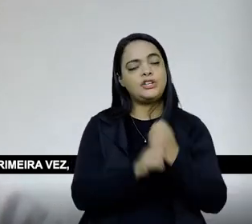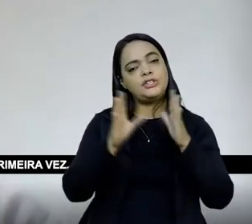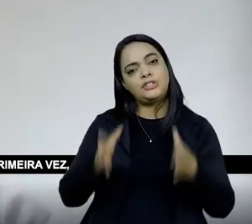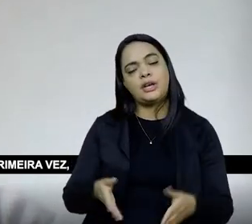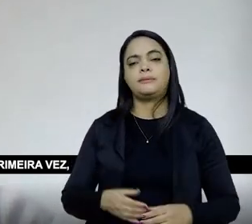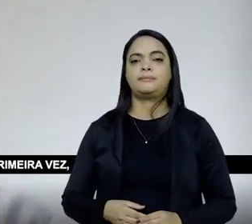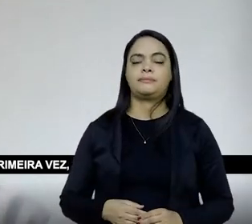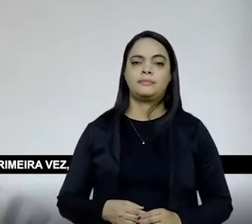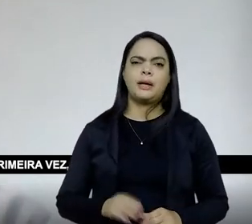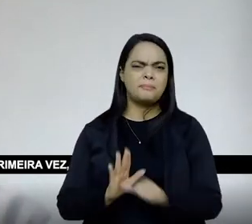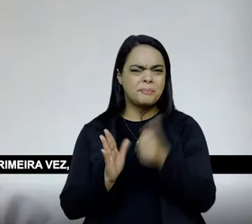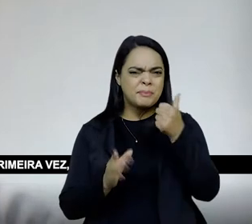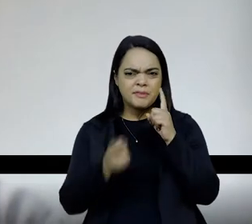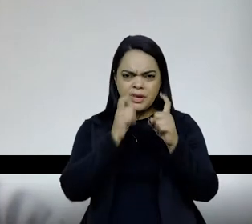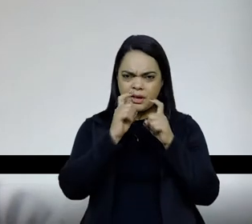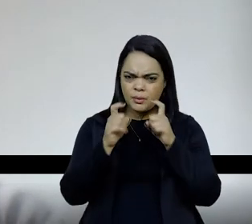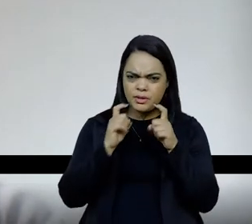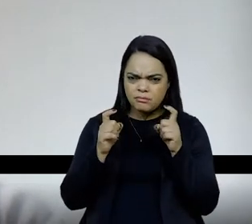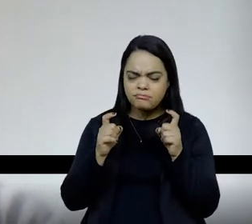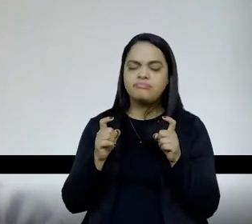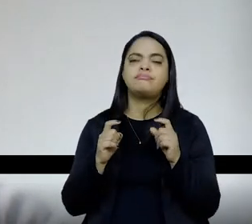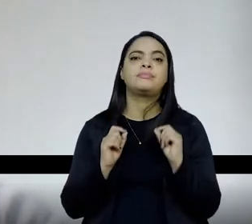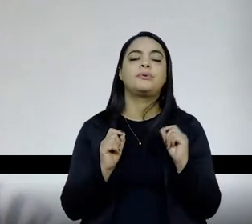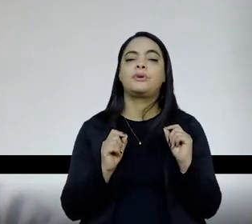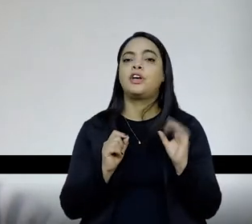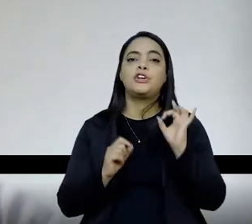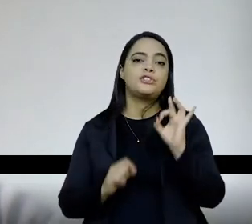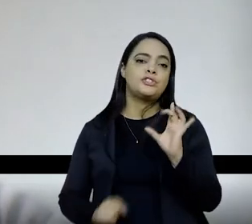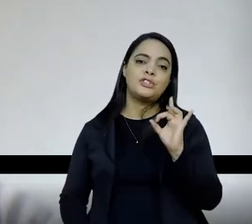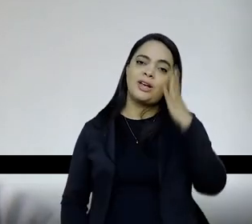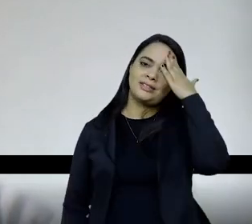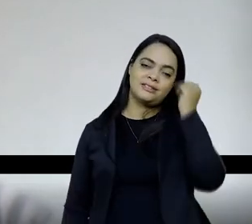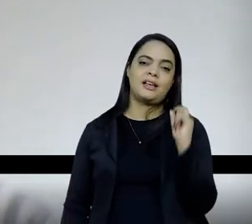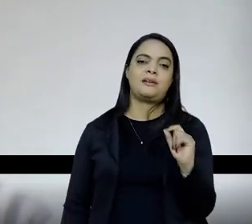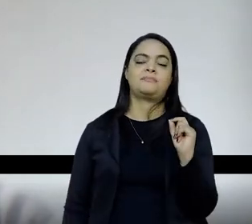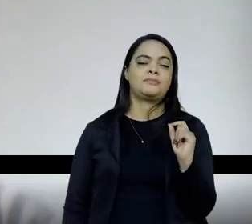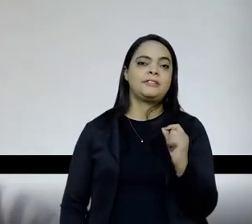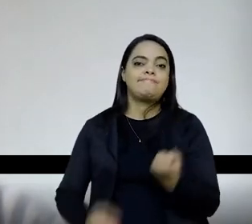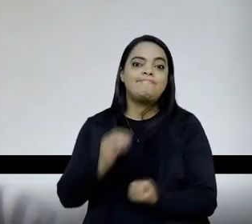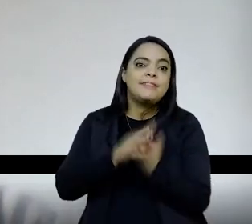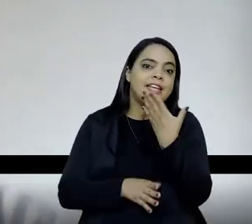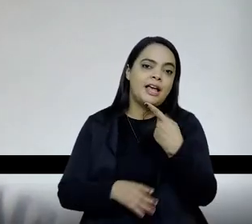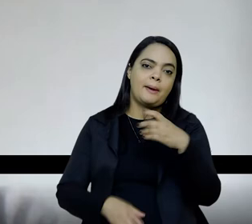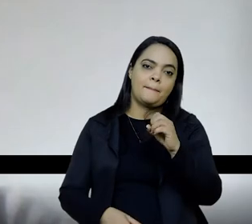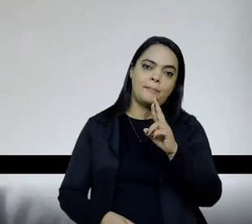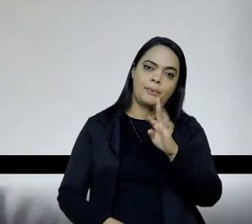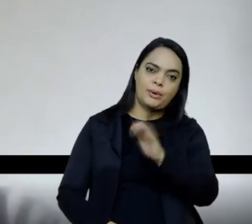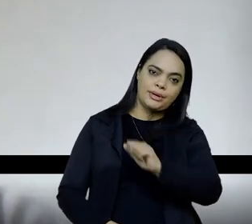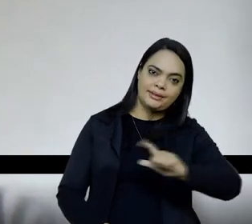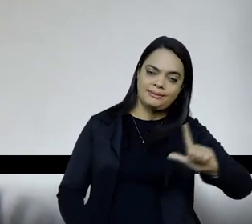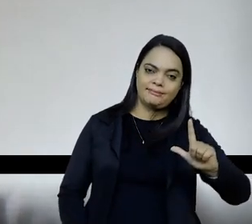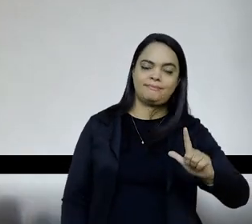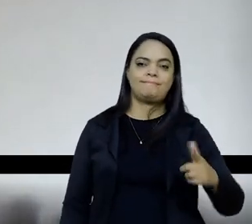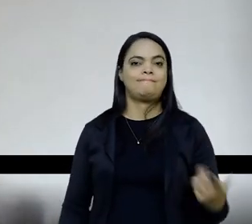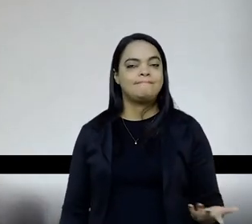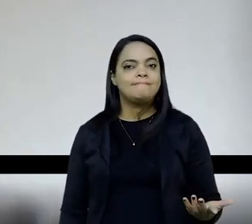então, quando a gente sentou pela primeira vez, a única coisa que a gente tinha era a ideia de um portal, e veja, a